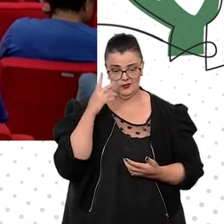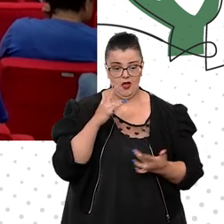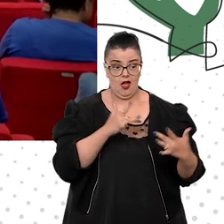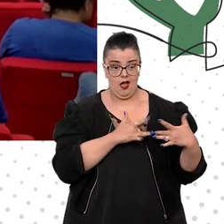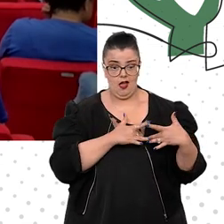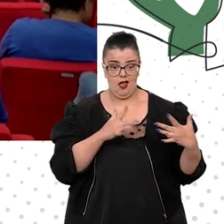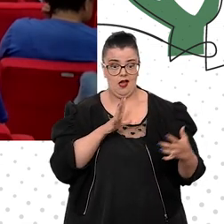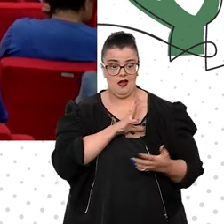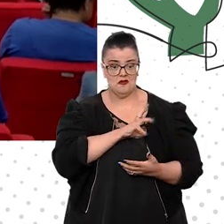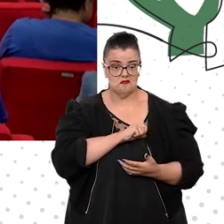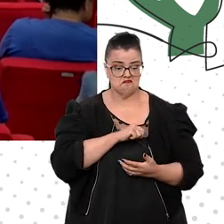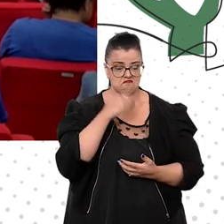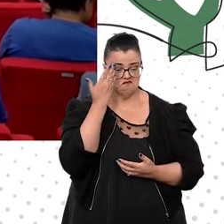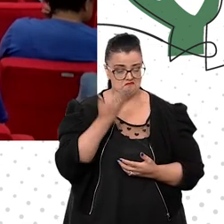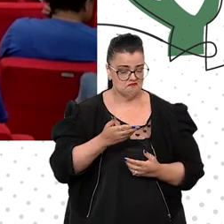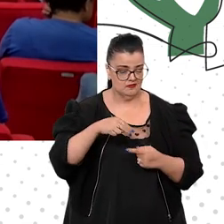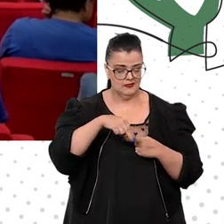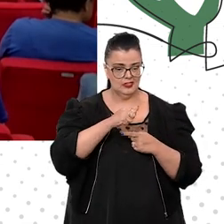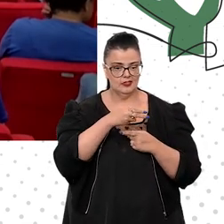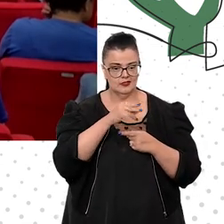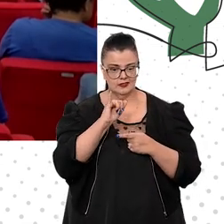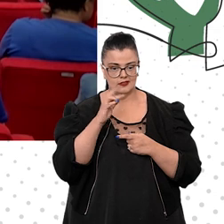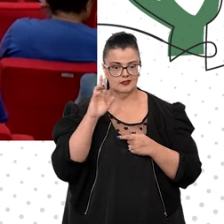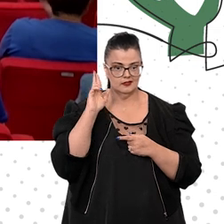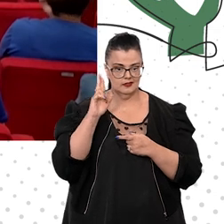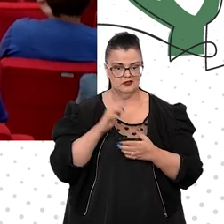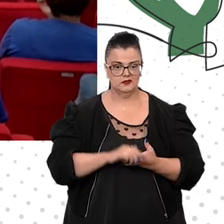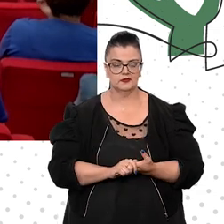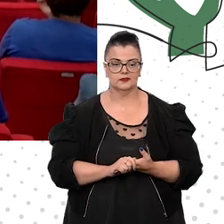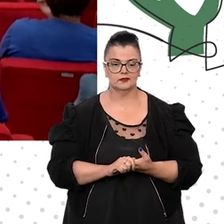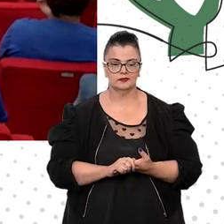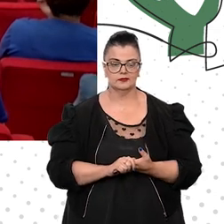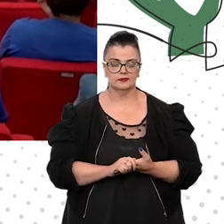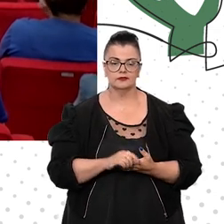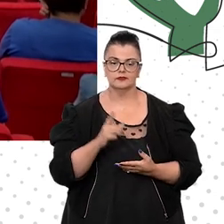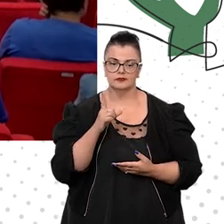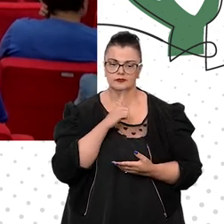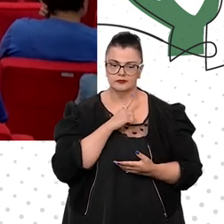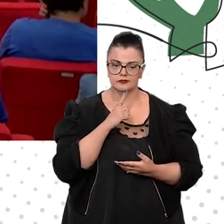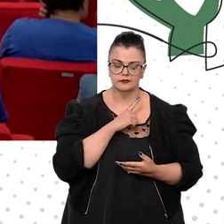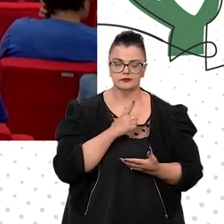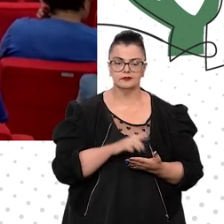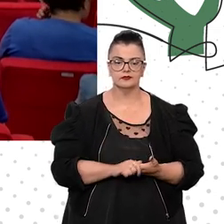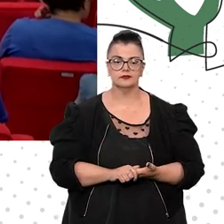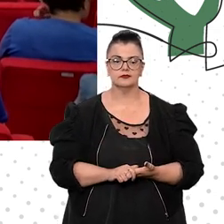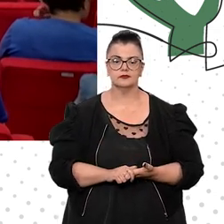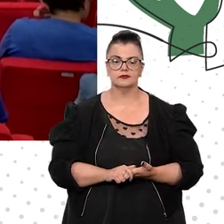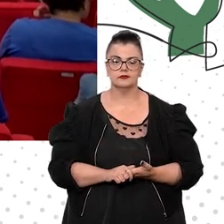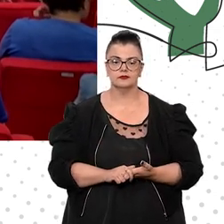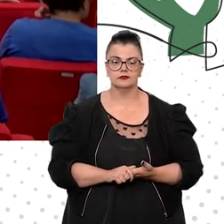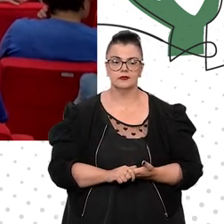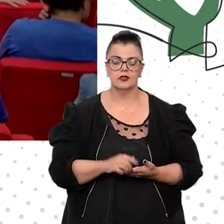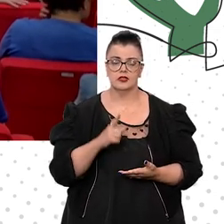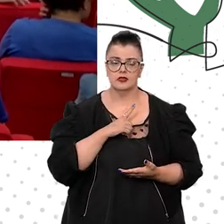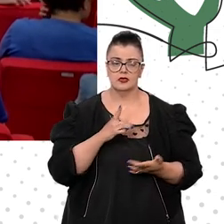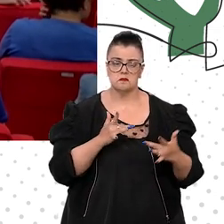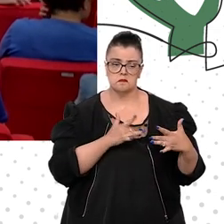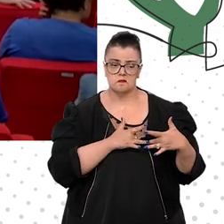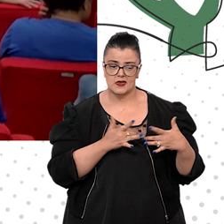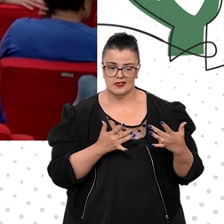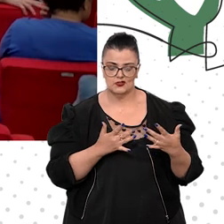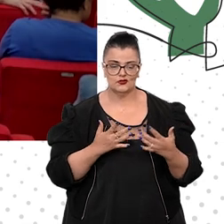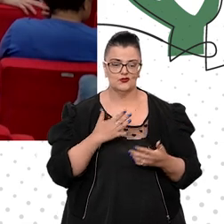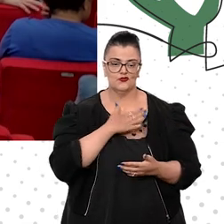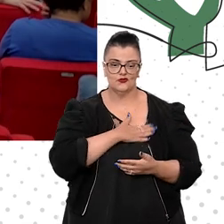temática do que a ministra Nancy Andrick. Podemos encontrar compaixão igual, ao caso do